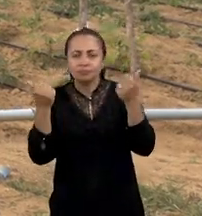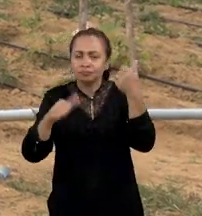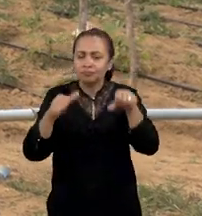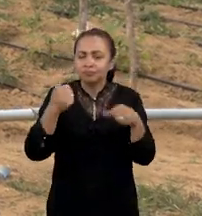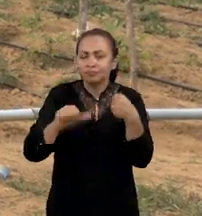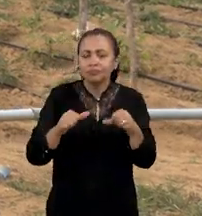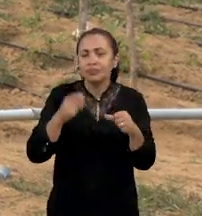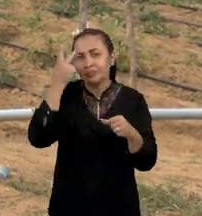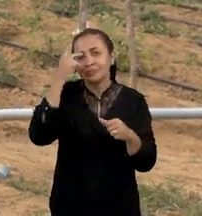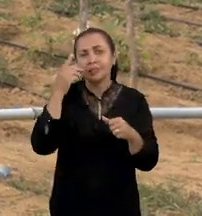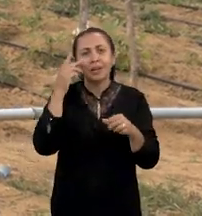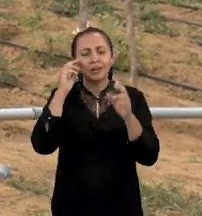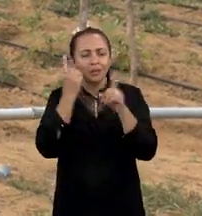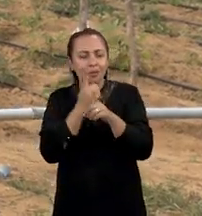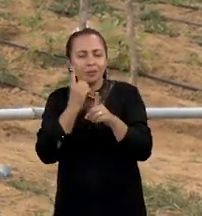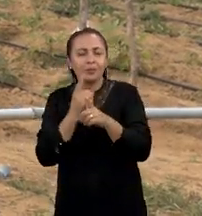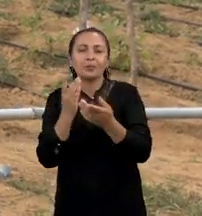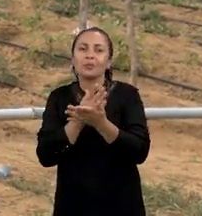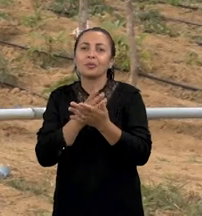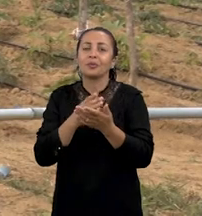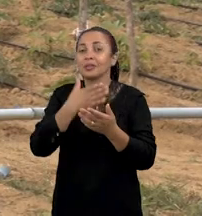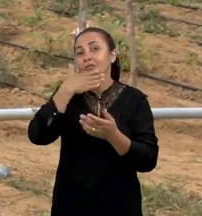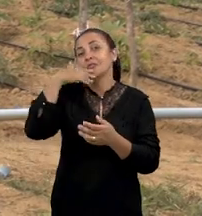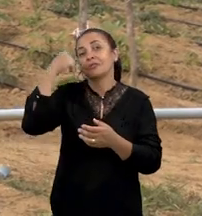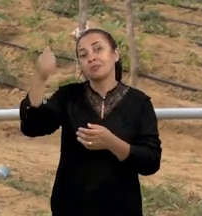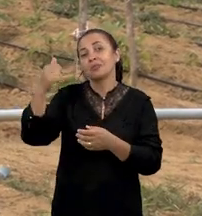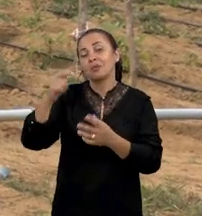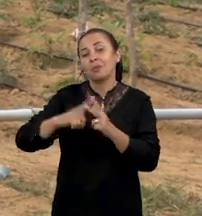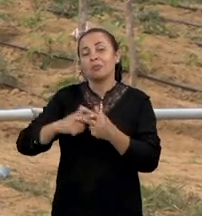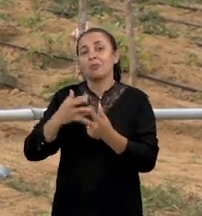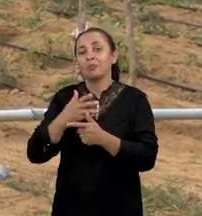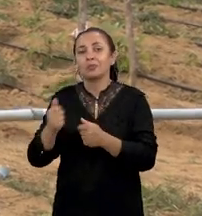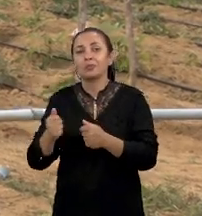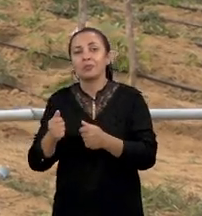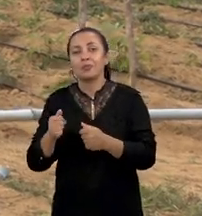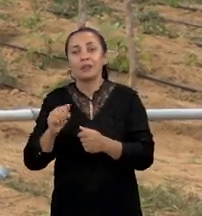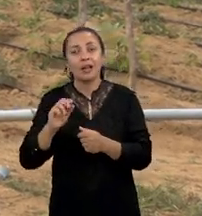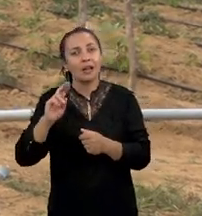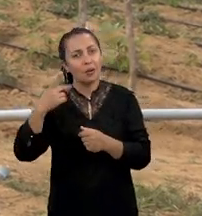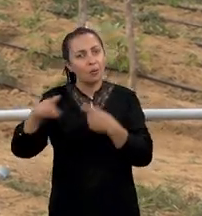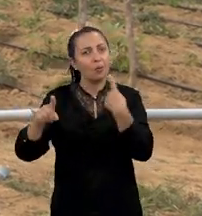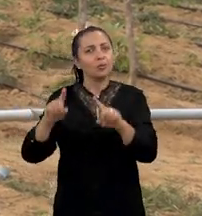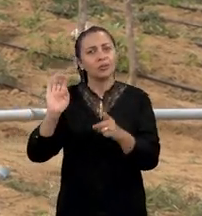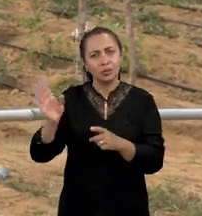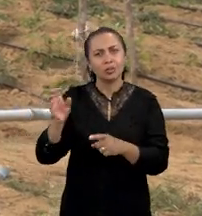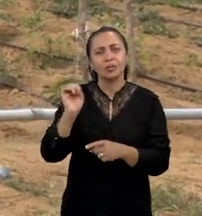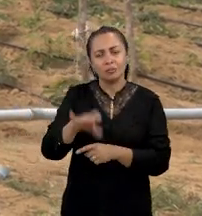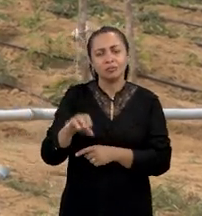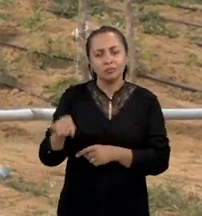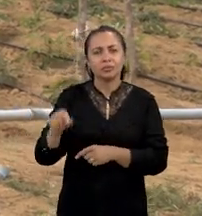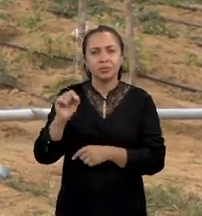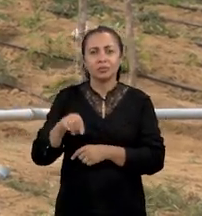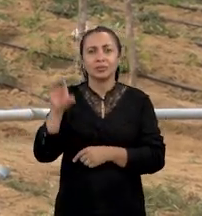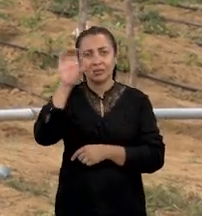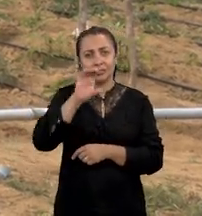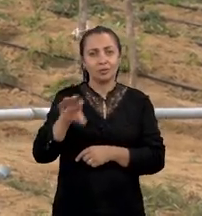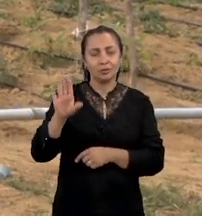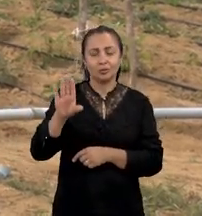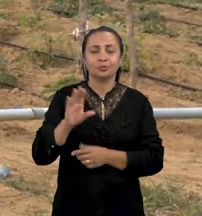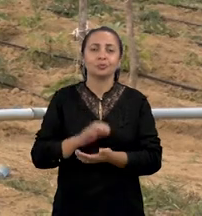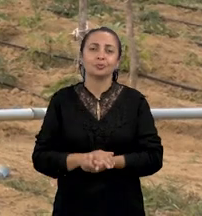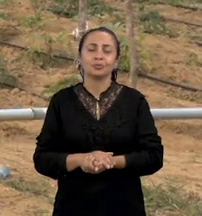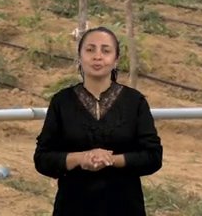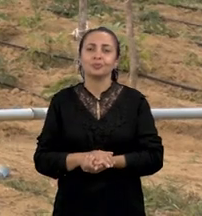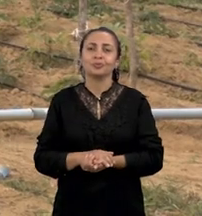tentativa de encontrar algum deles aí que seja superior em produção às variedades que já são cultivadas na nossa região pelos